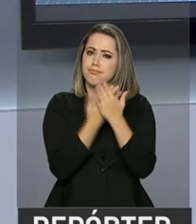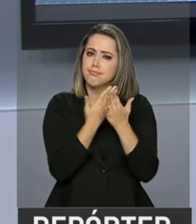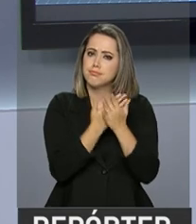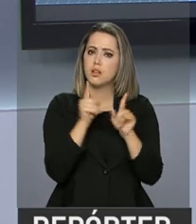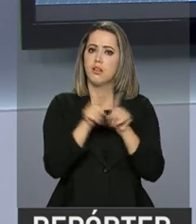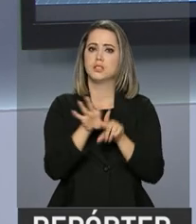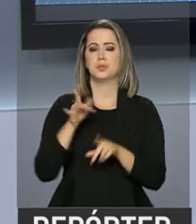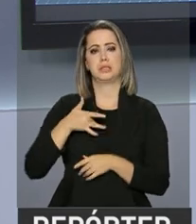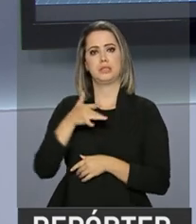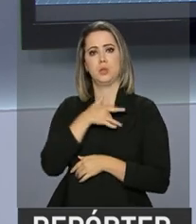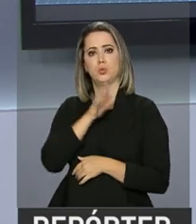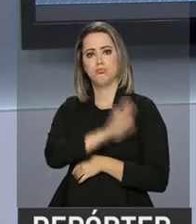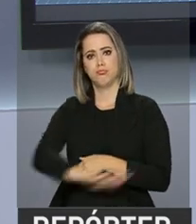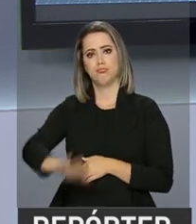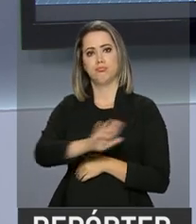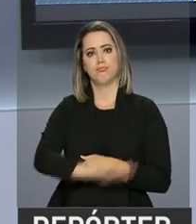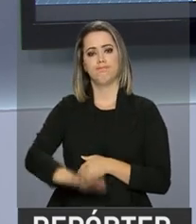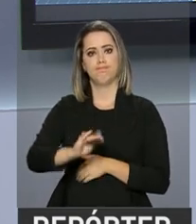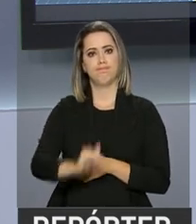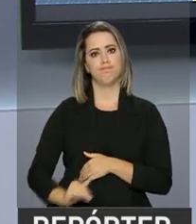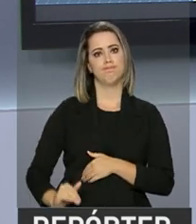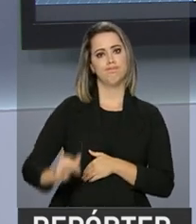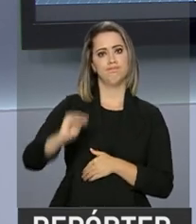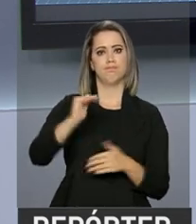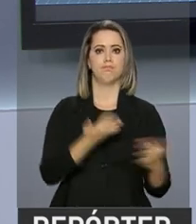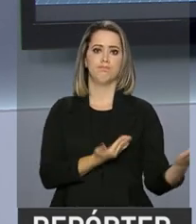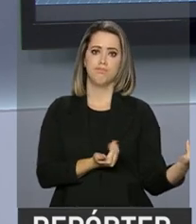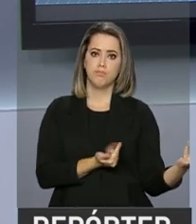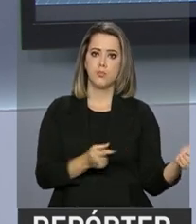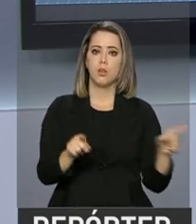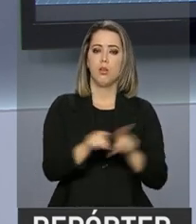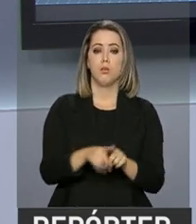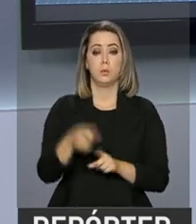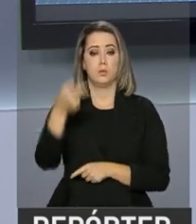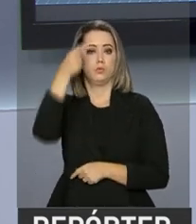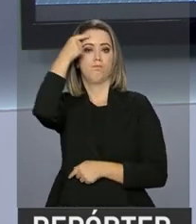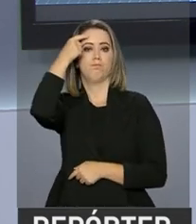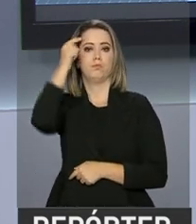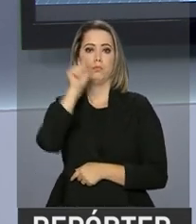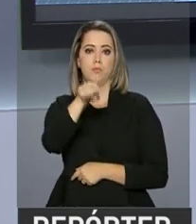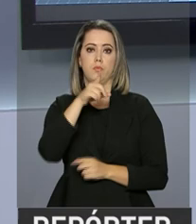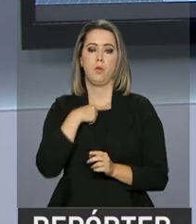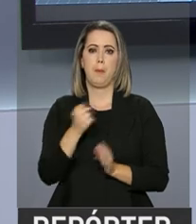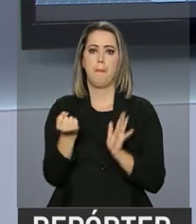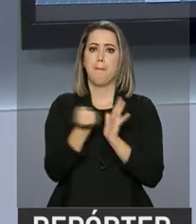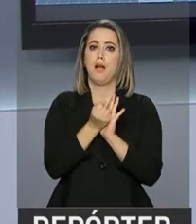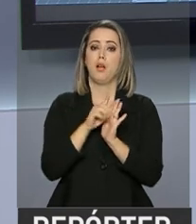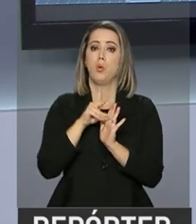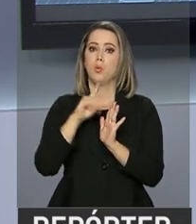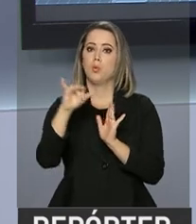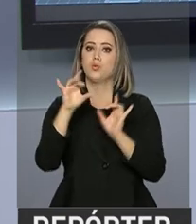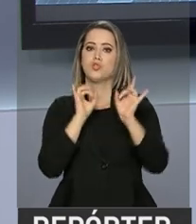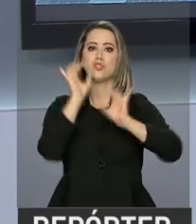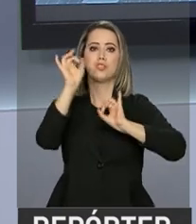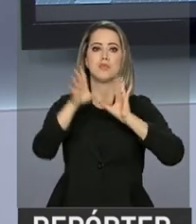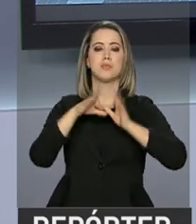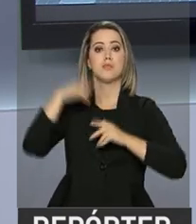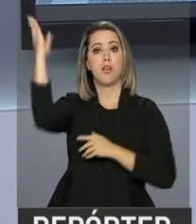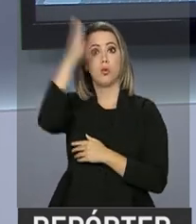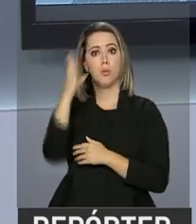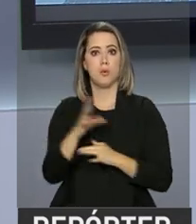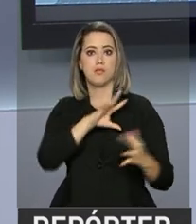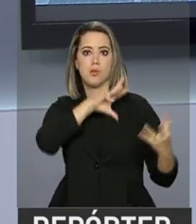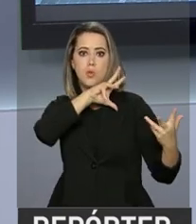crianças e dos adolescentes. Esse é o objetivo de uma campanha de conscientização que marca o dia nacional e mundial